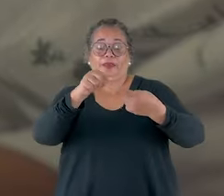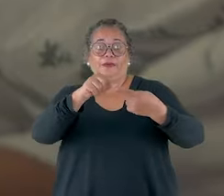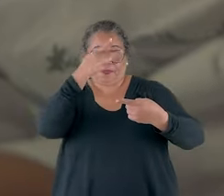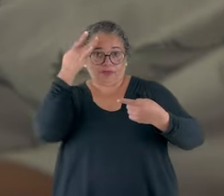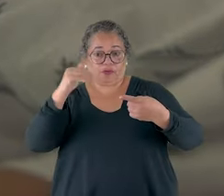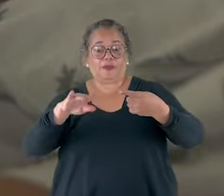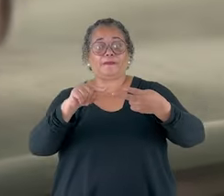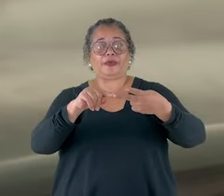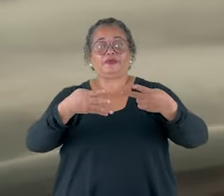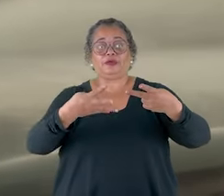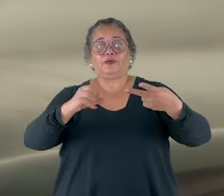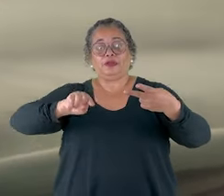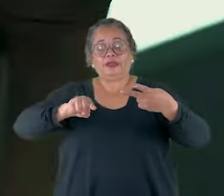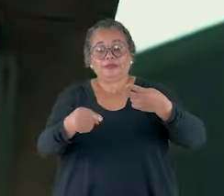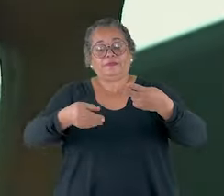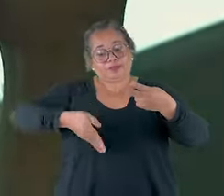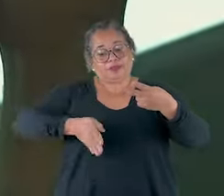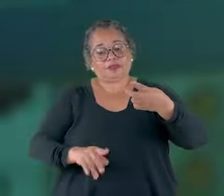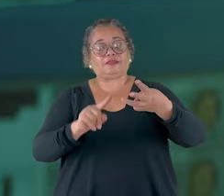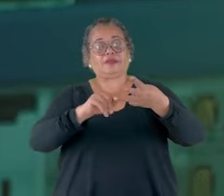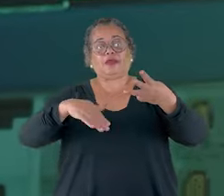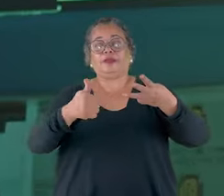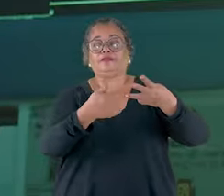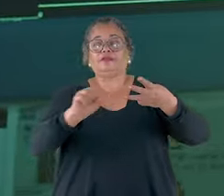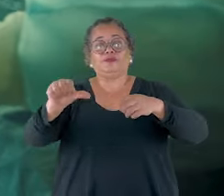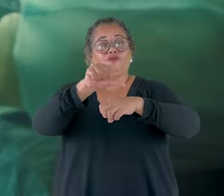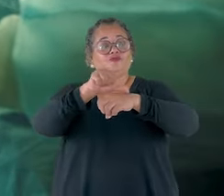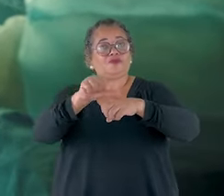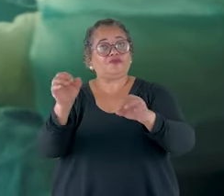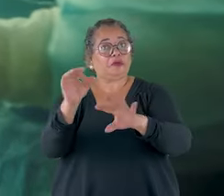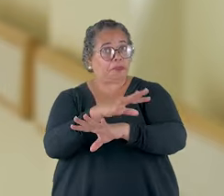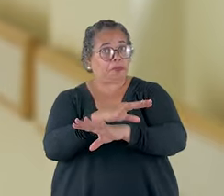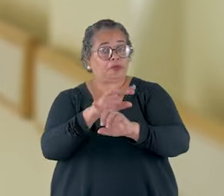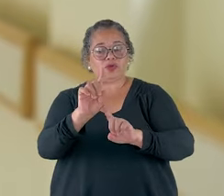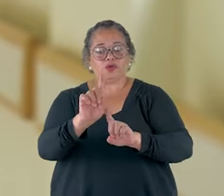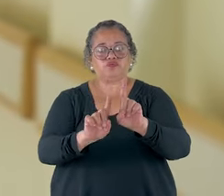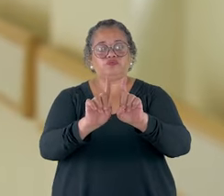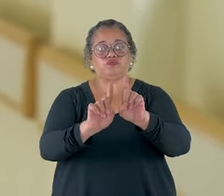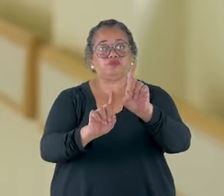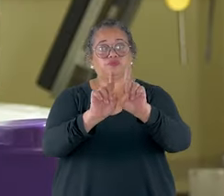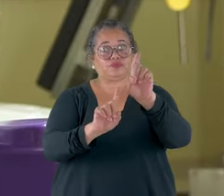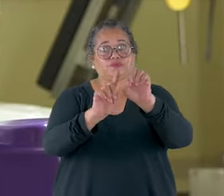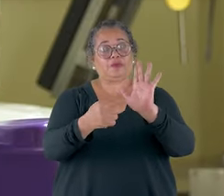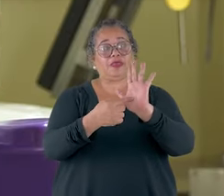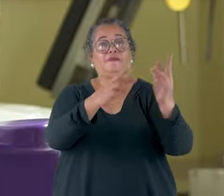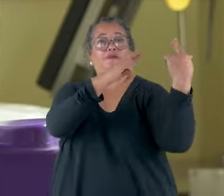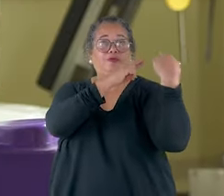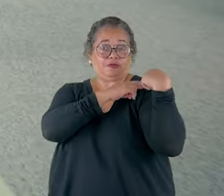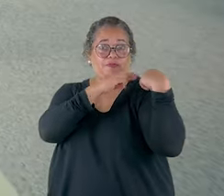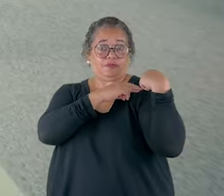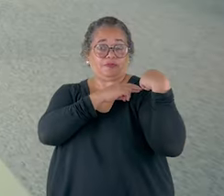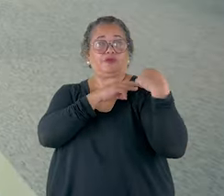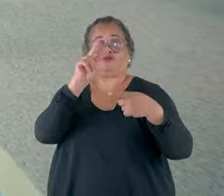Mais de 40 mil bebês nasceram aqui e mais de 100 mil cirurgias foram realizadas. São números grandiosos que revelam o